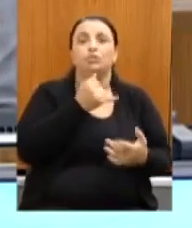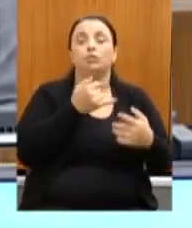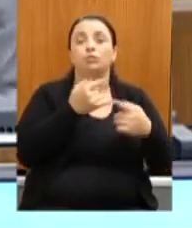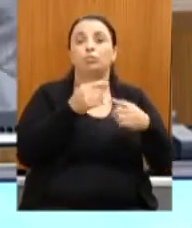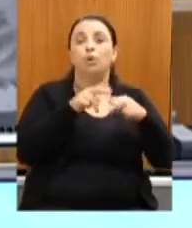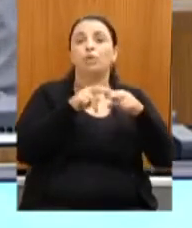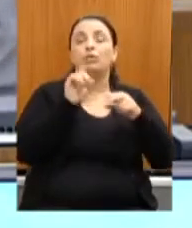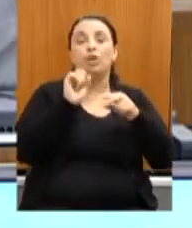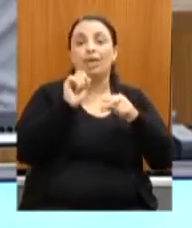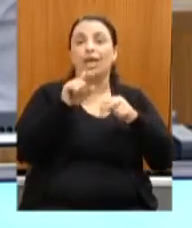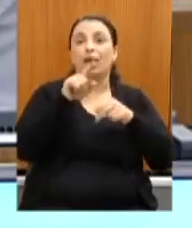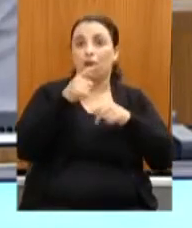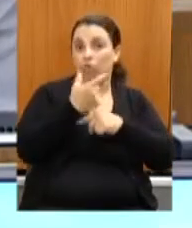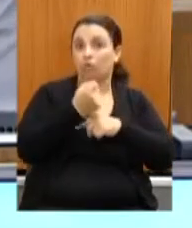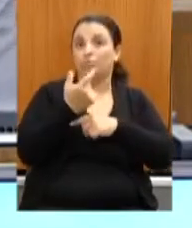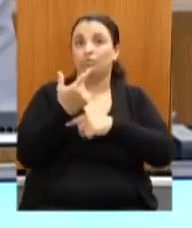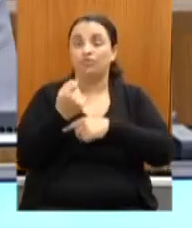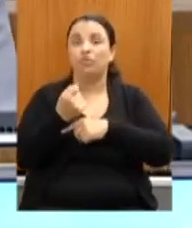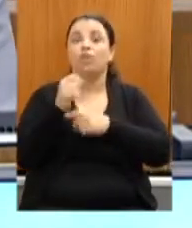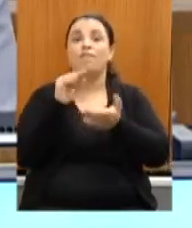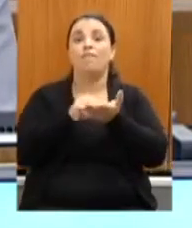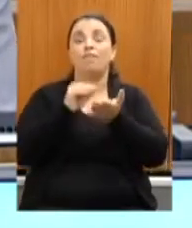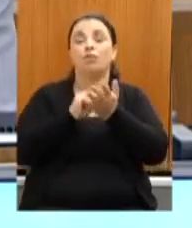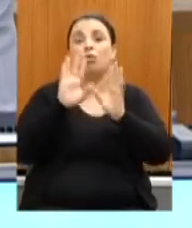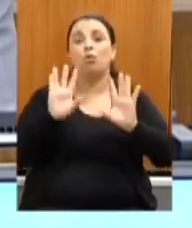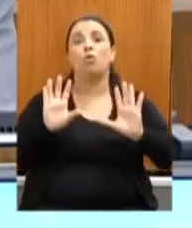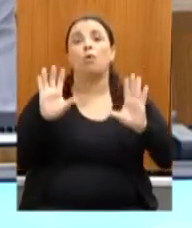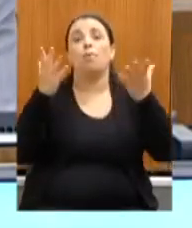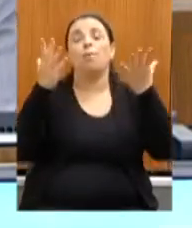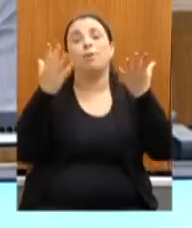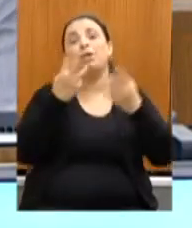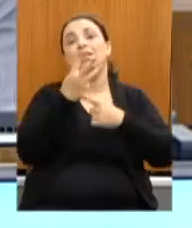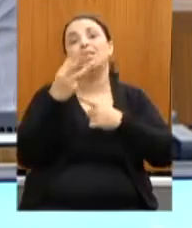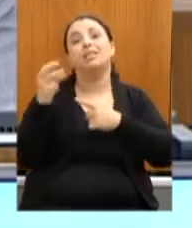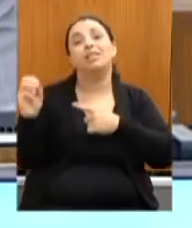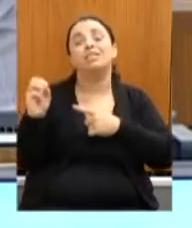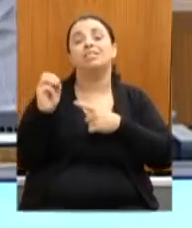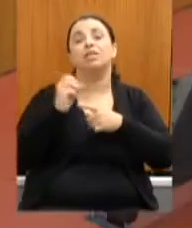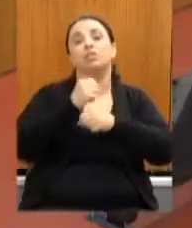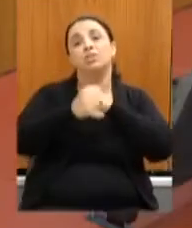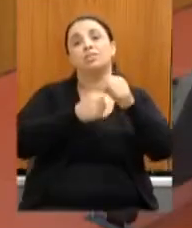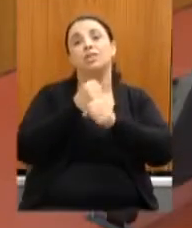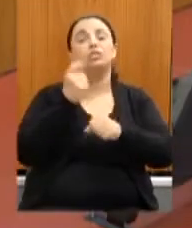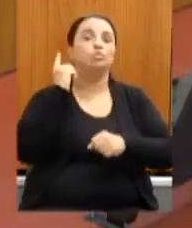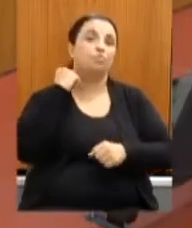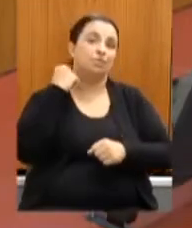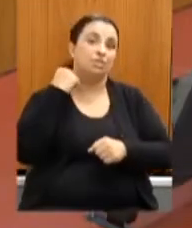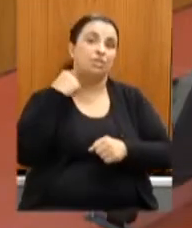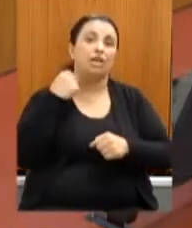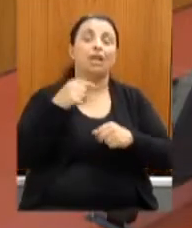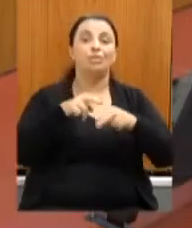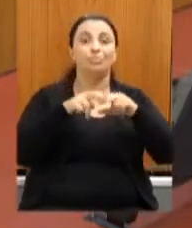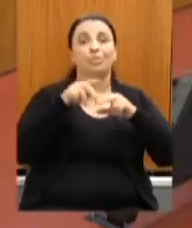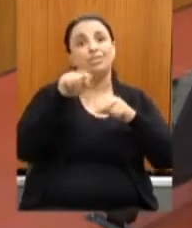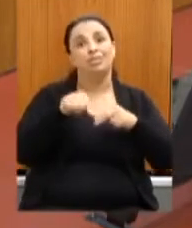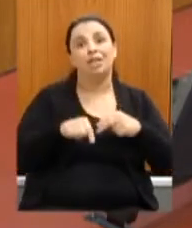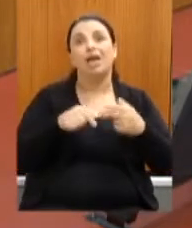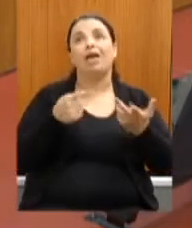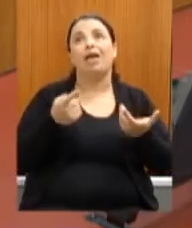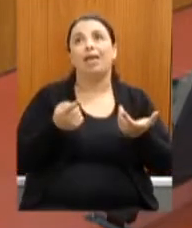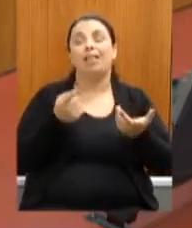comemorado o tricentenário de Minas Gerais como ela merece essa efeméride tão importante que é nosso